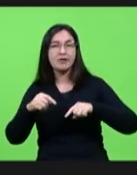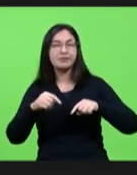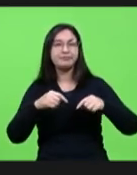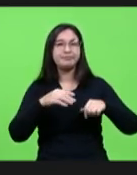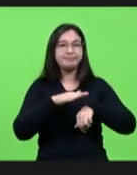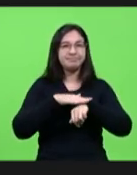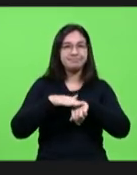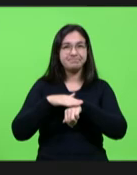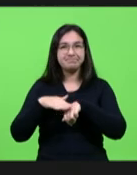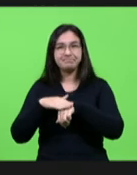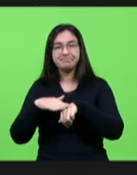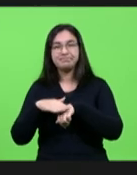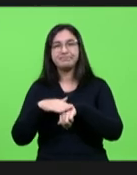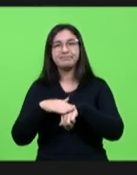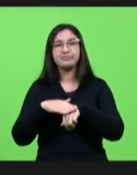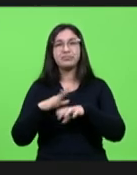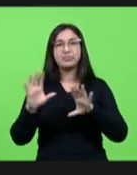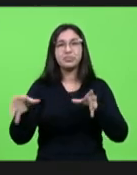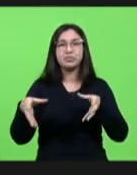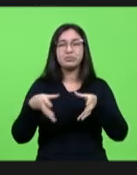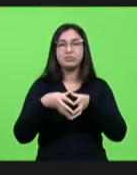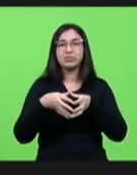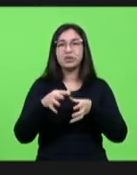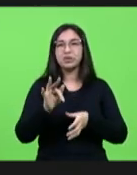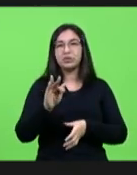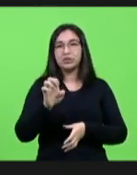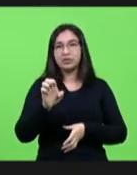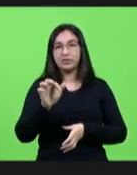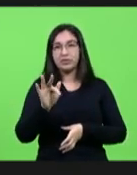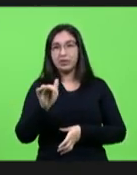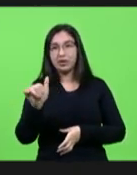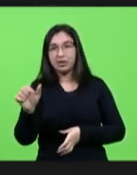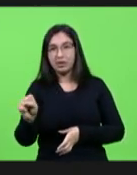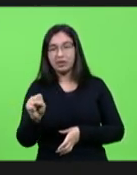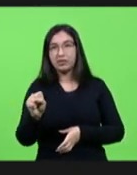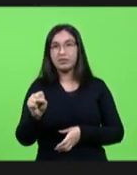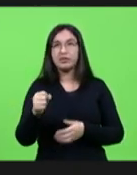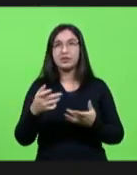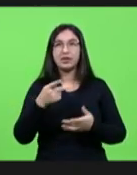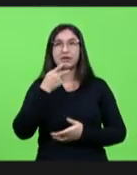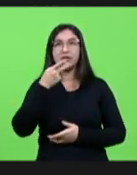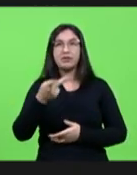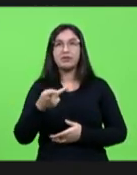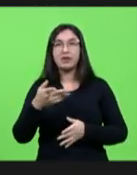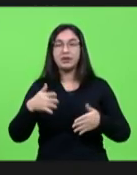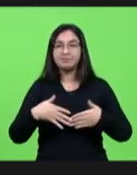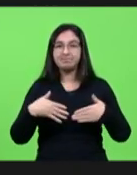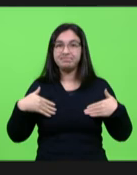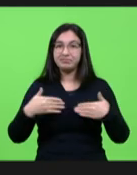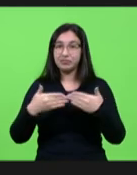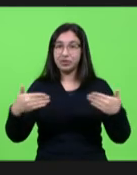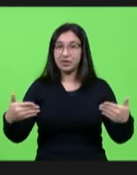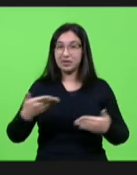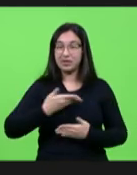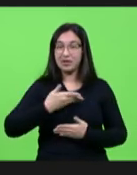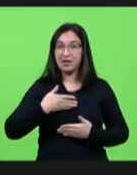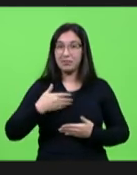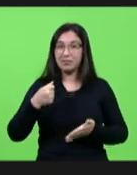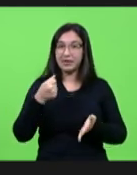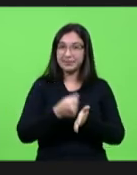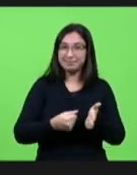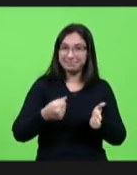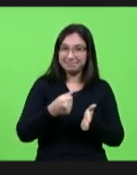somando com o FEPAS e com o FEUS SUAS e falando isso gostaria de saudar minhas companheiras de luta a Norma e a Solange